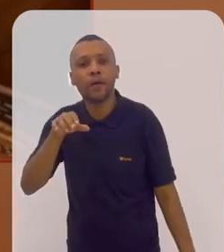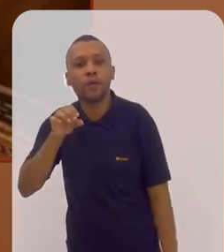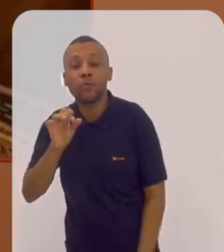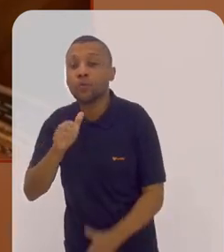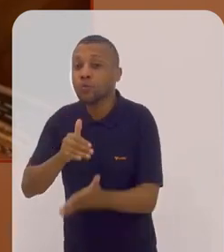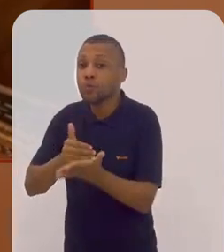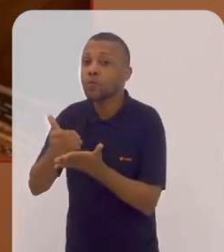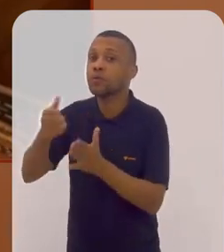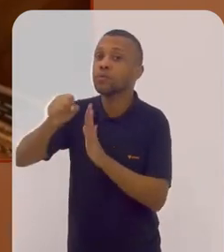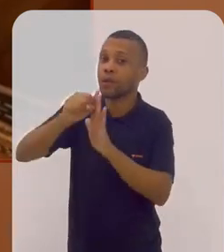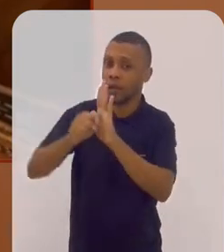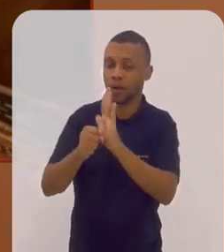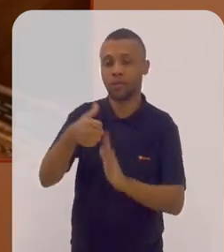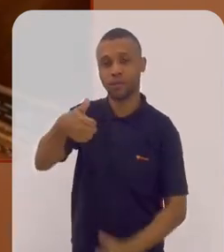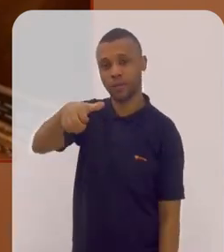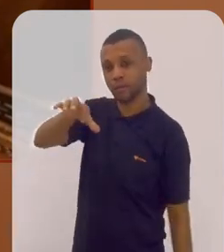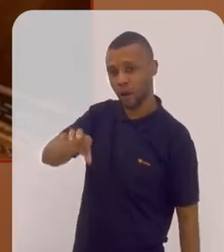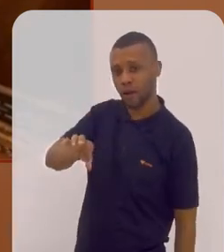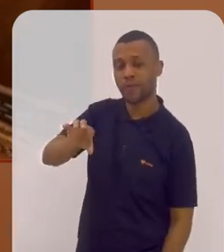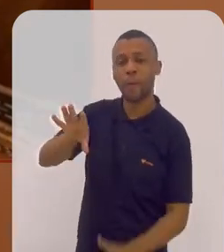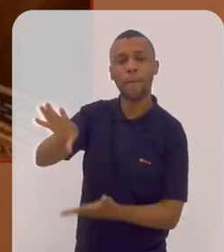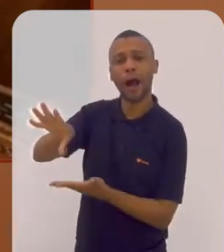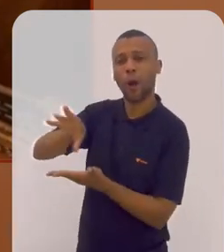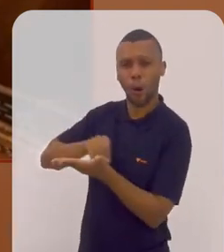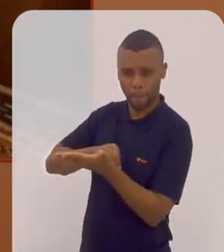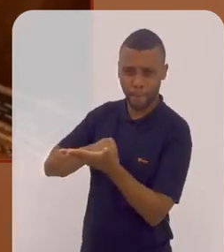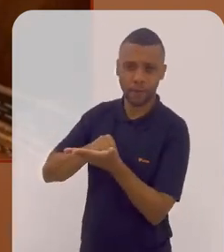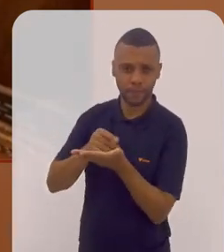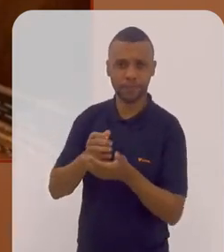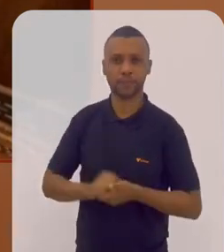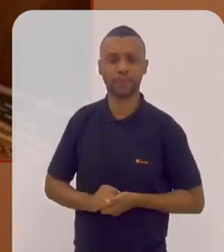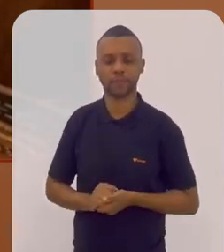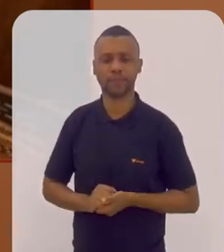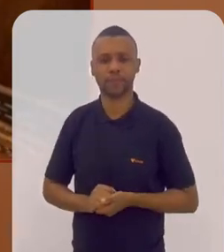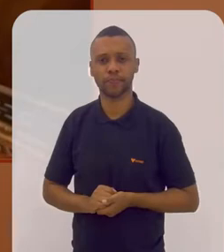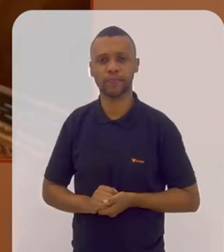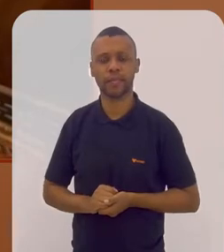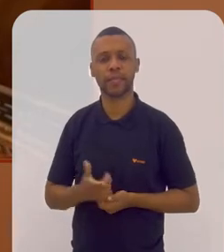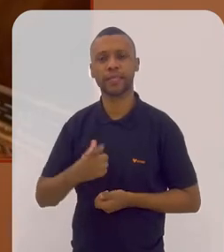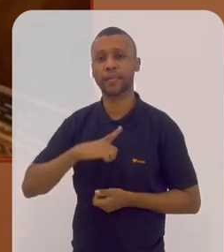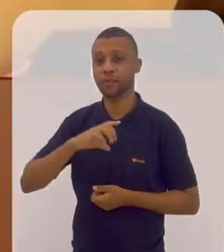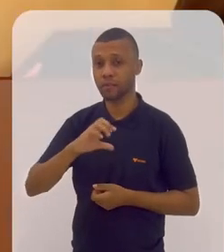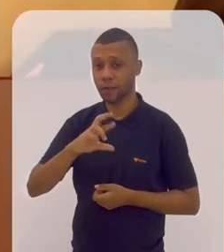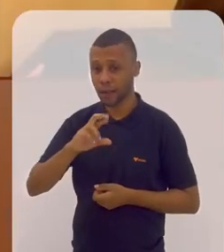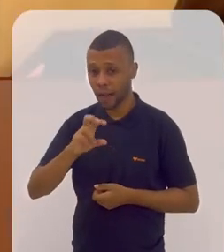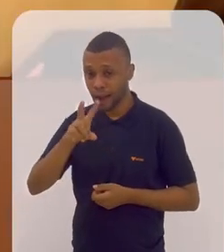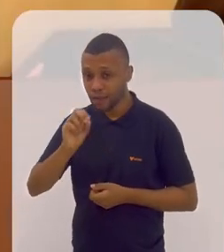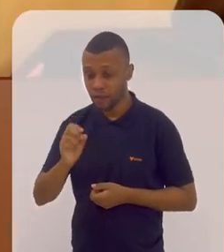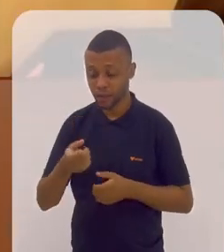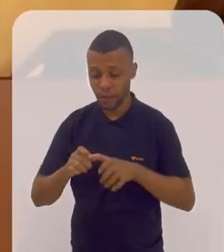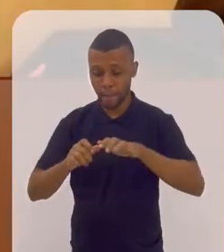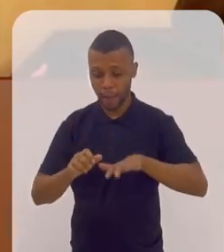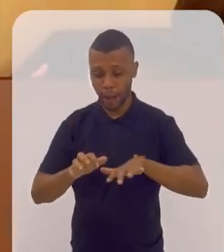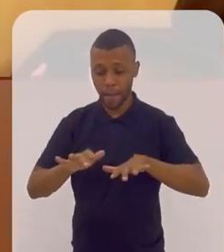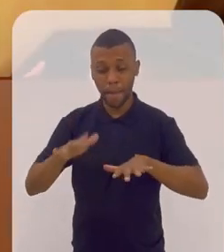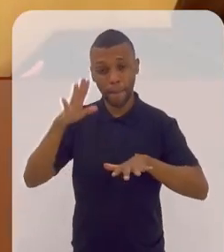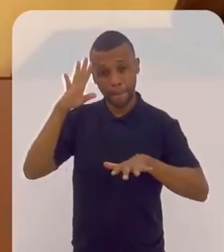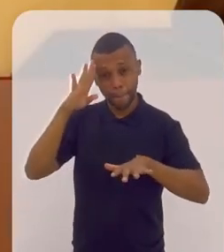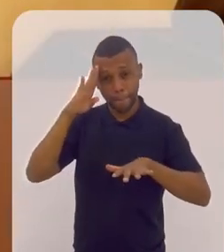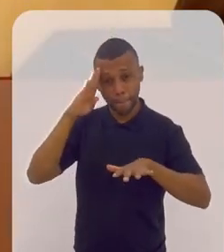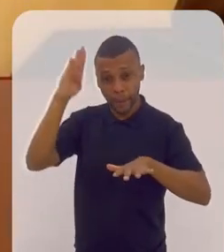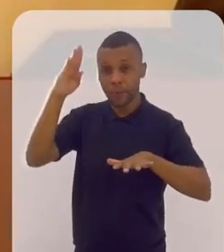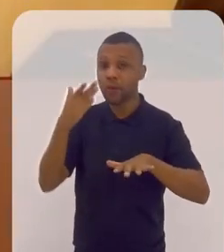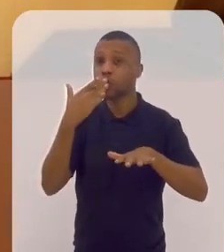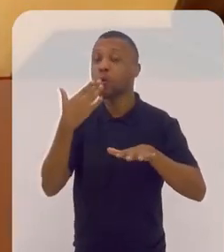do início do século XIX, uma cópia de um piano do início do século XIX, que tem, como um cravo, ele tem as teclas